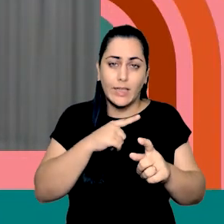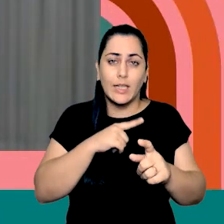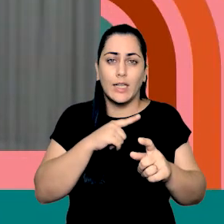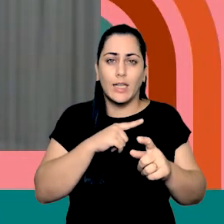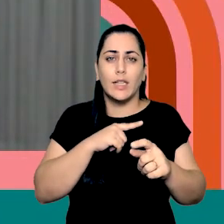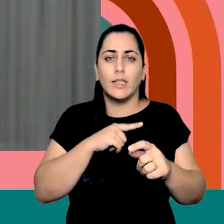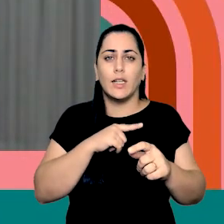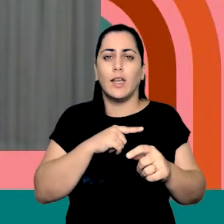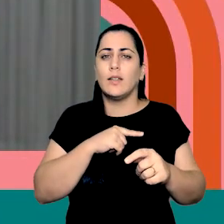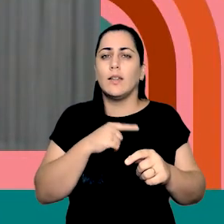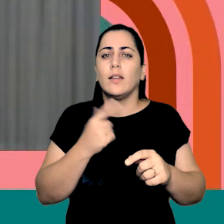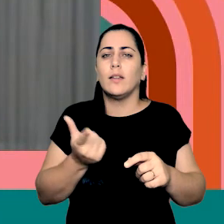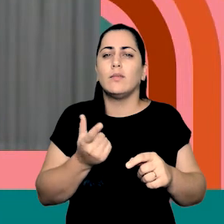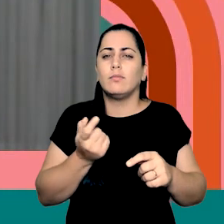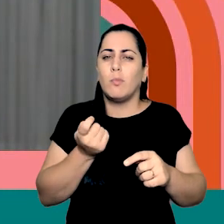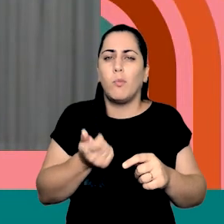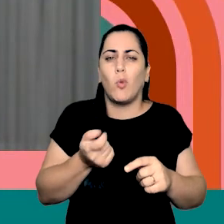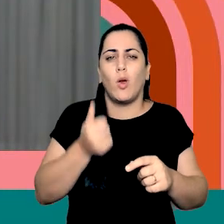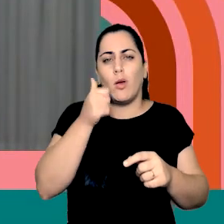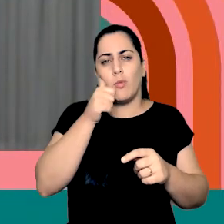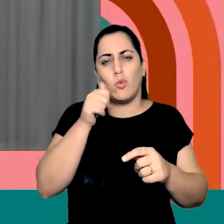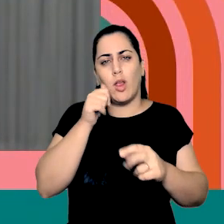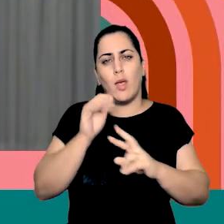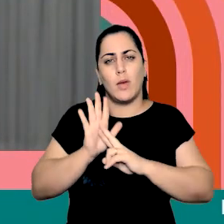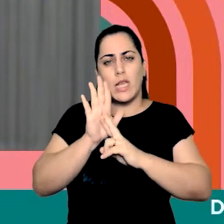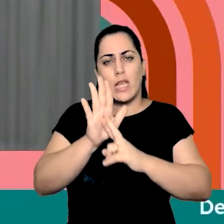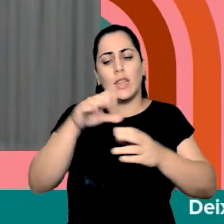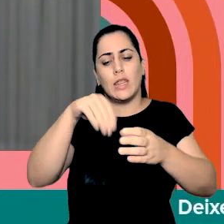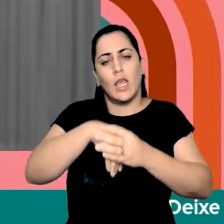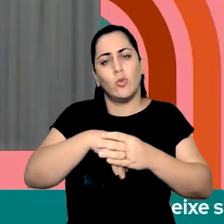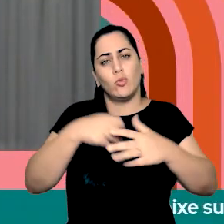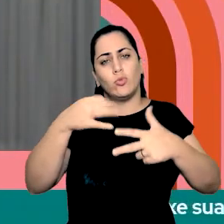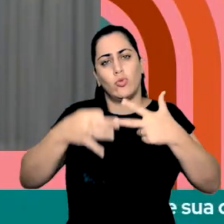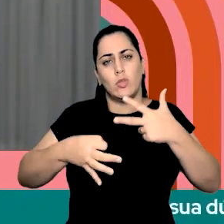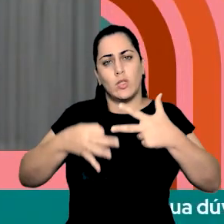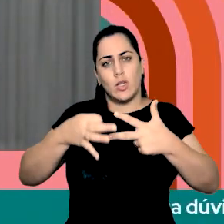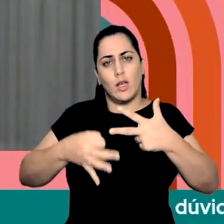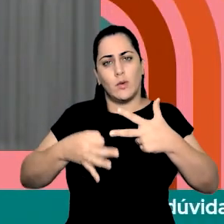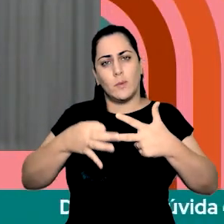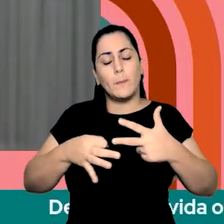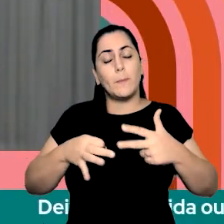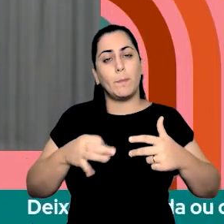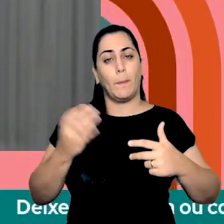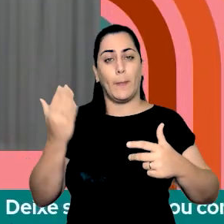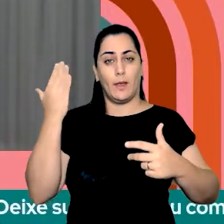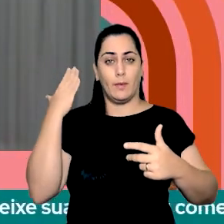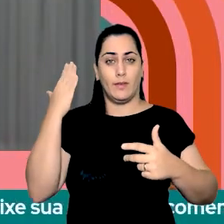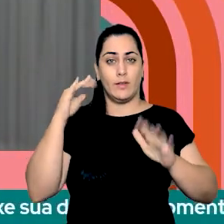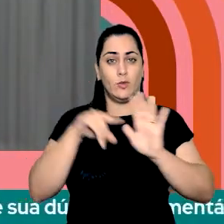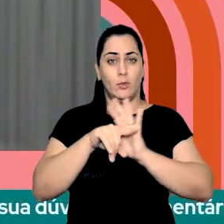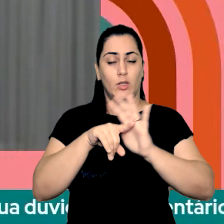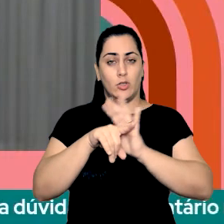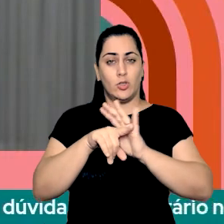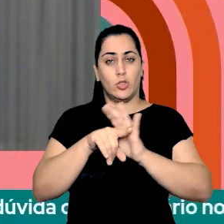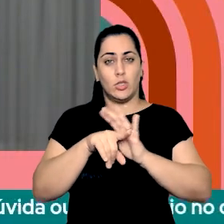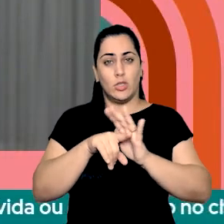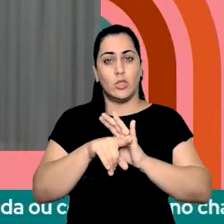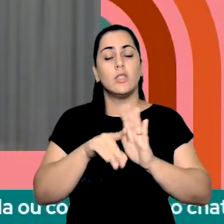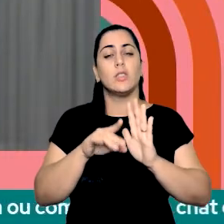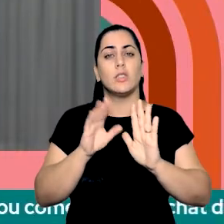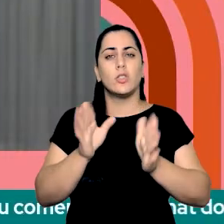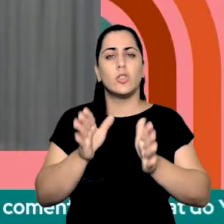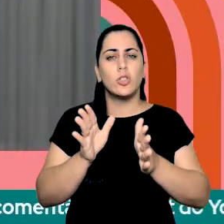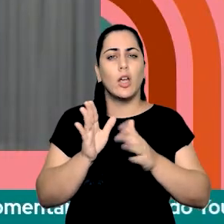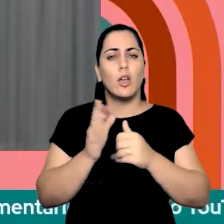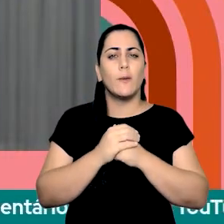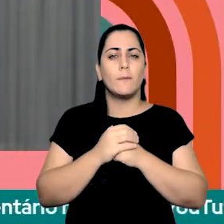uma subrepresentatividade feminina dentro do Poder Judiciário. Uma pesquisa que foi divulgada ainda